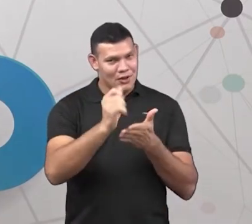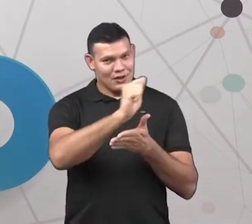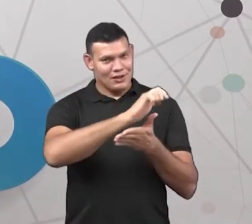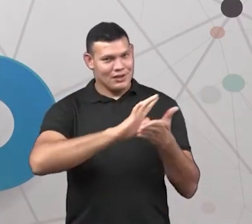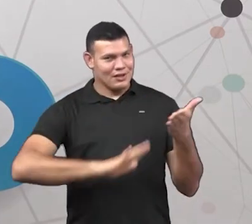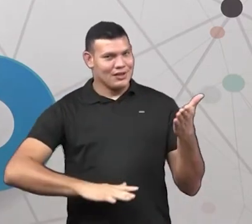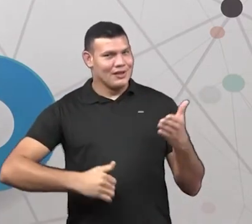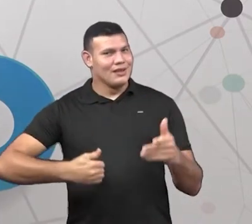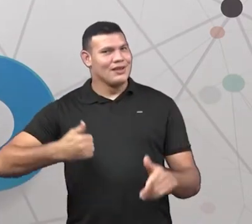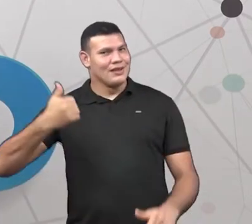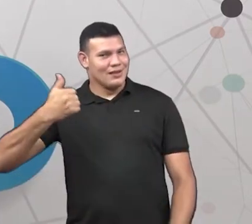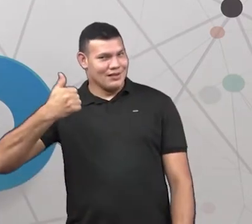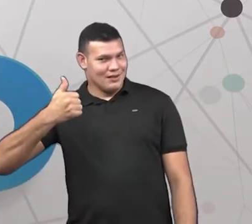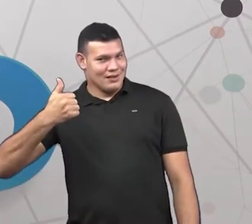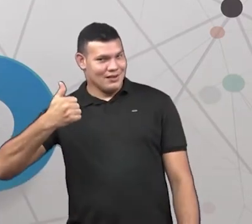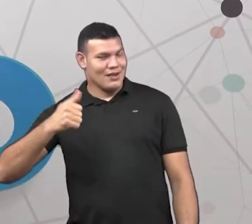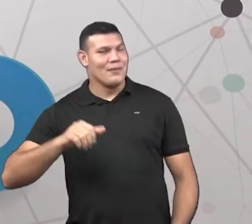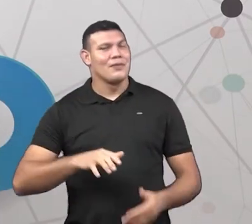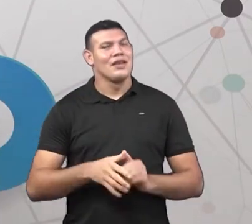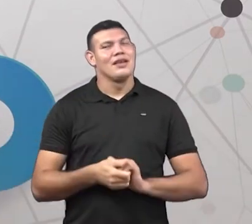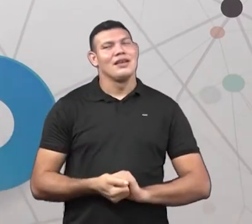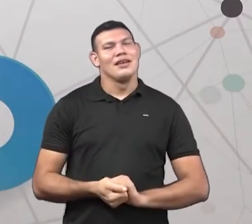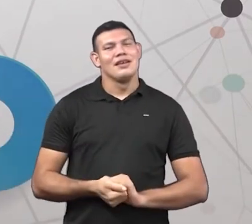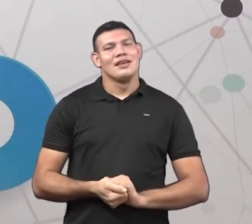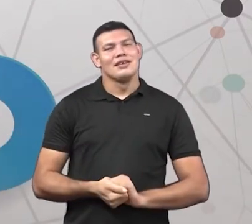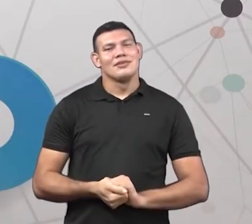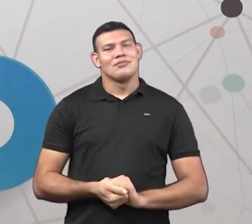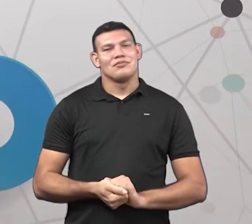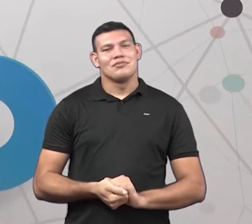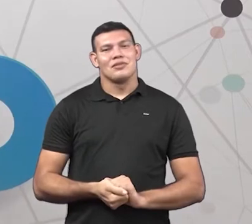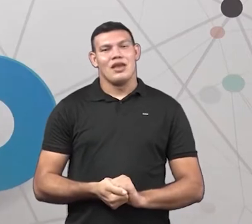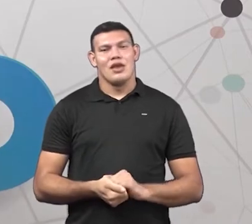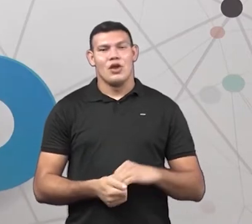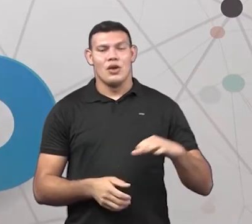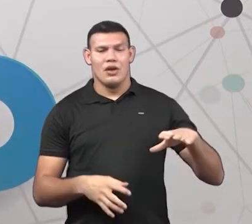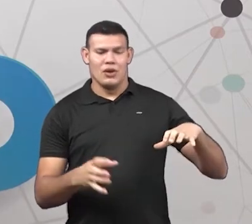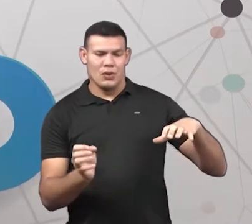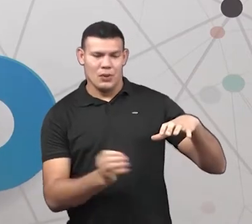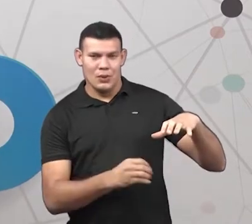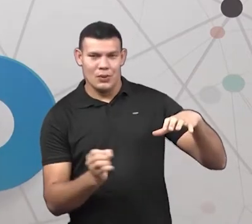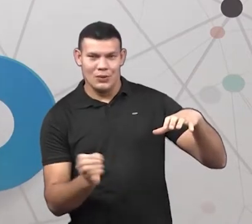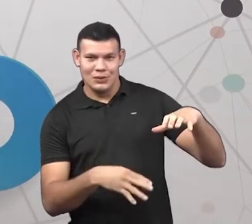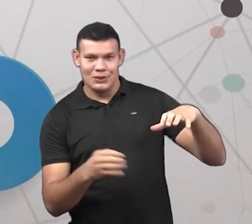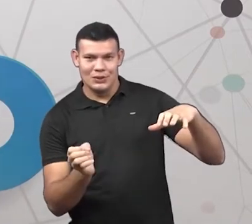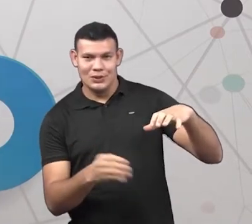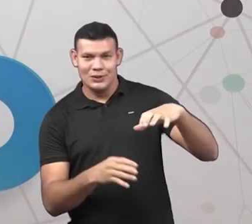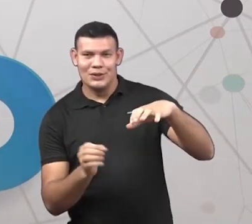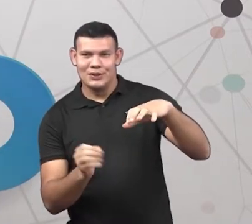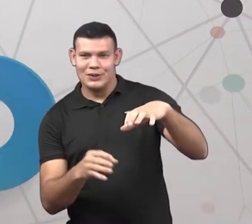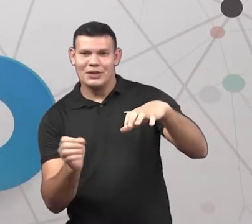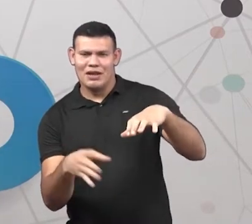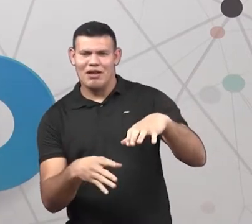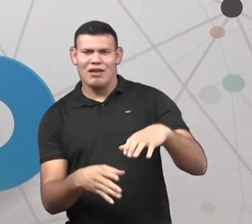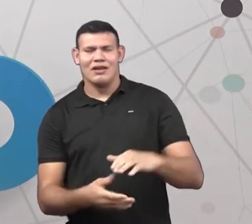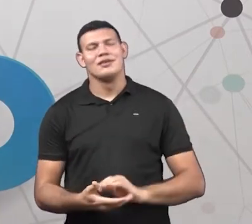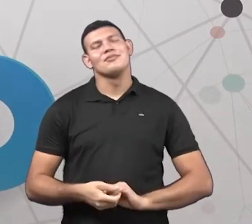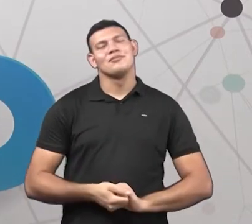já estamos no exercício 1, falando sobre coleta seletiva. Falamos da caixinha